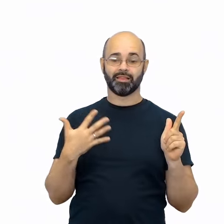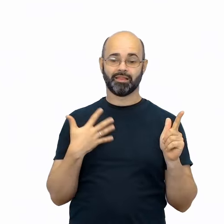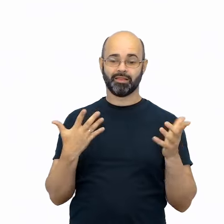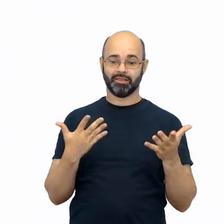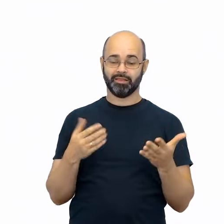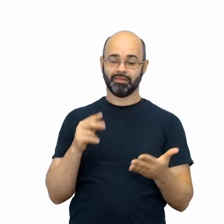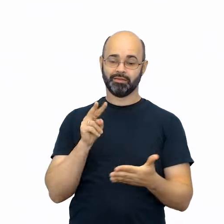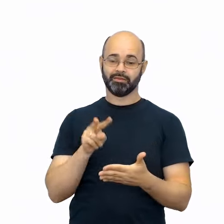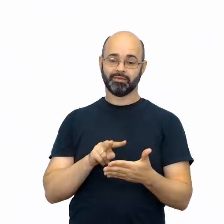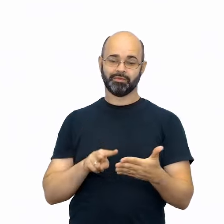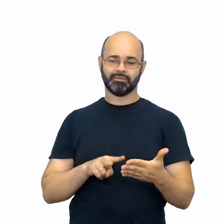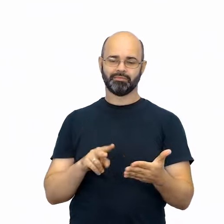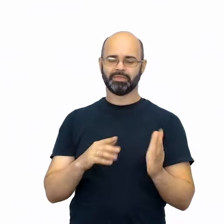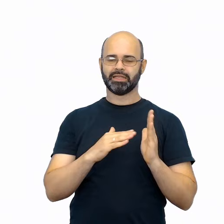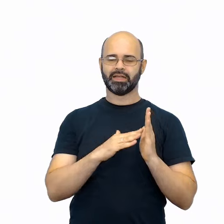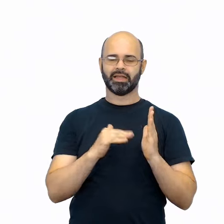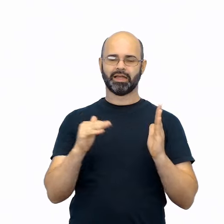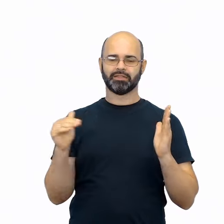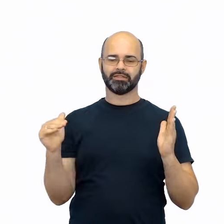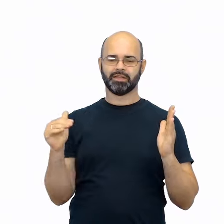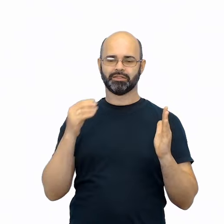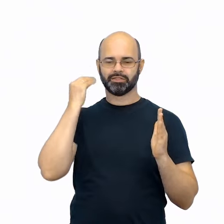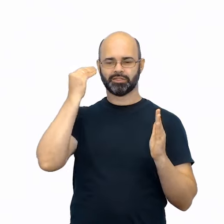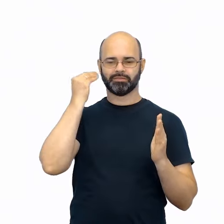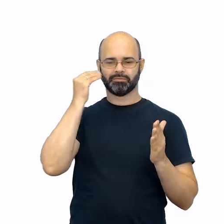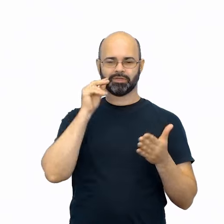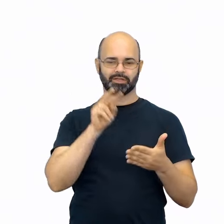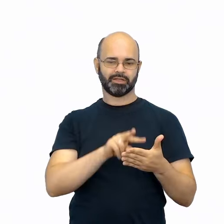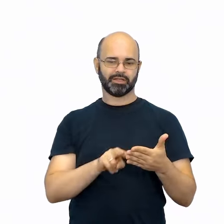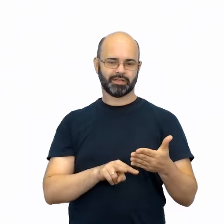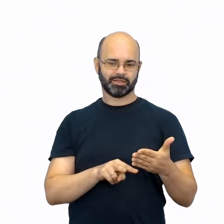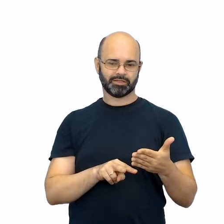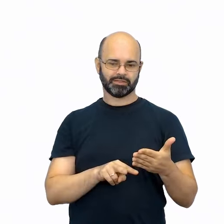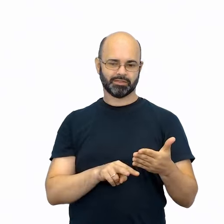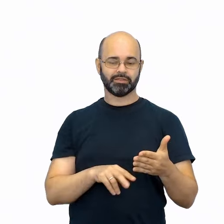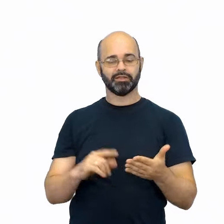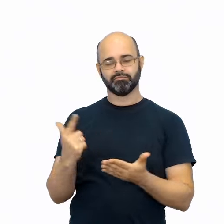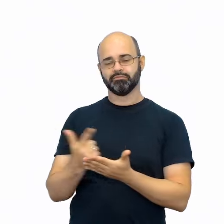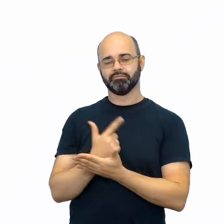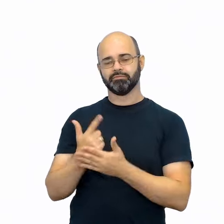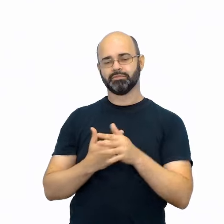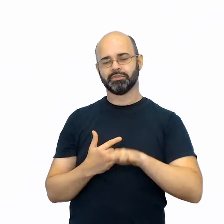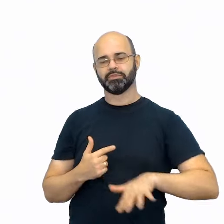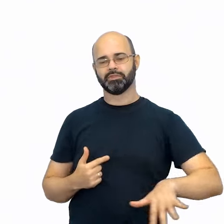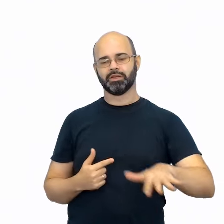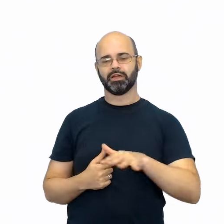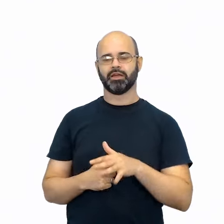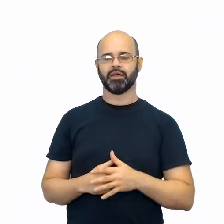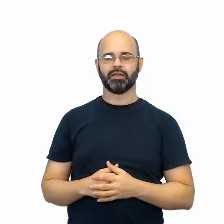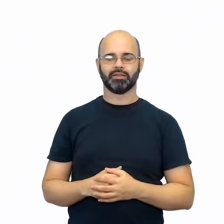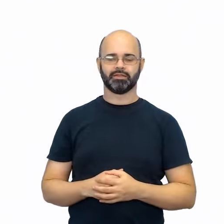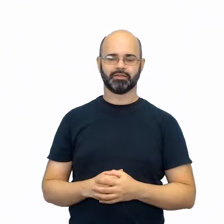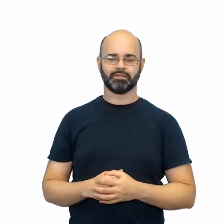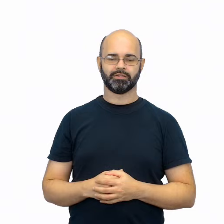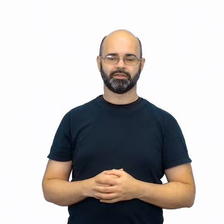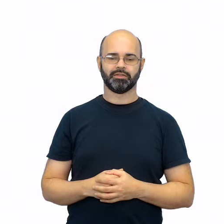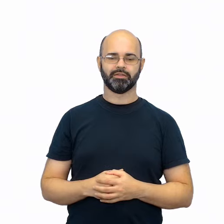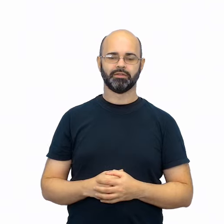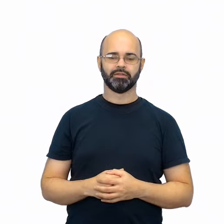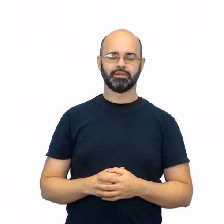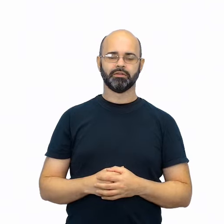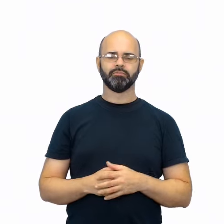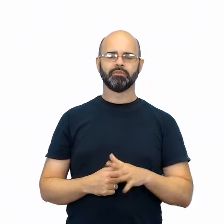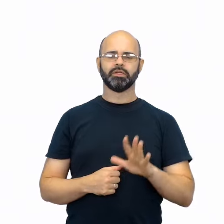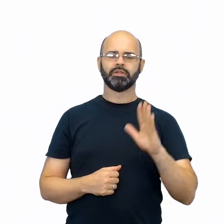experiência estética são finalidades do campo artístico-literário. Enquanto compreender o que está